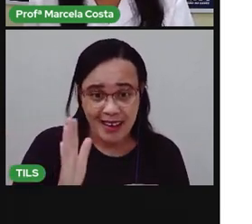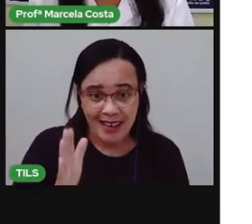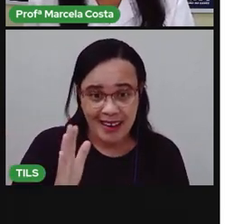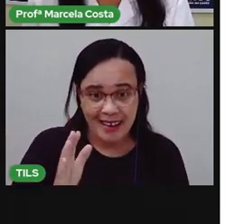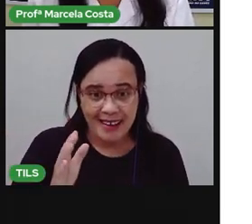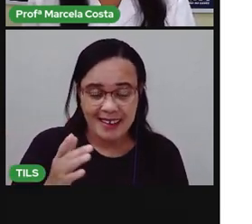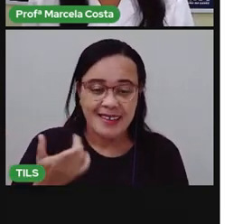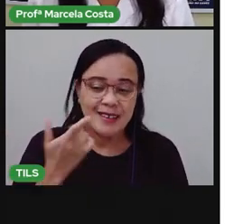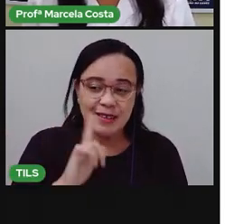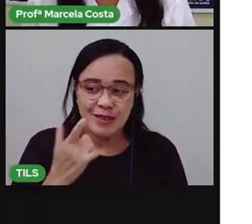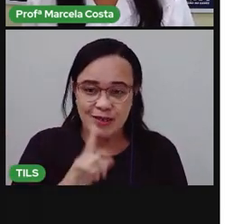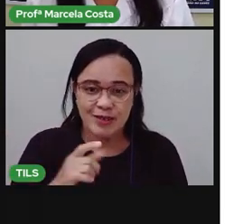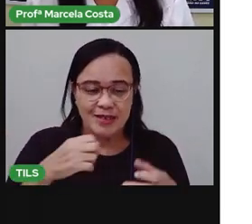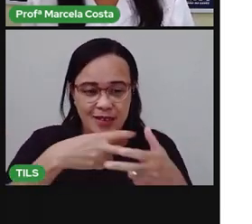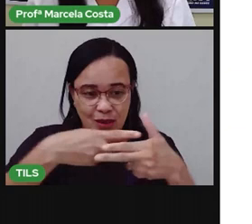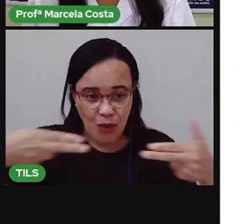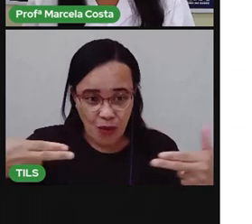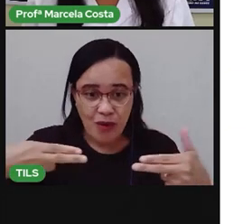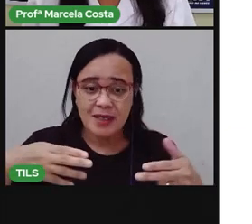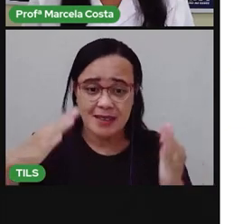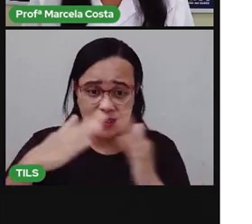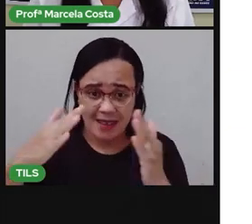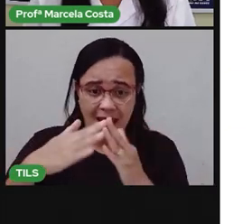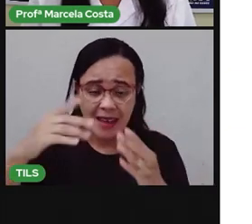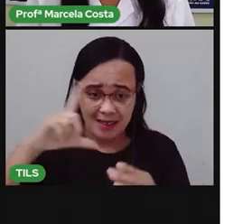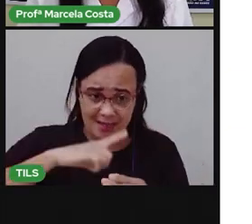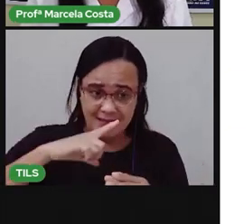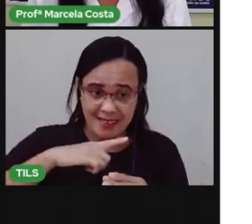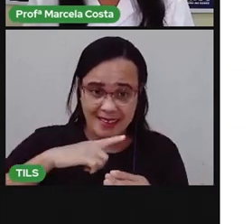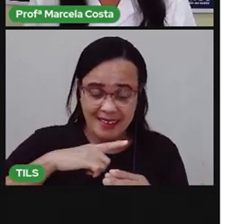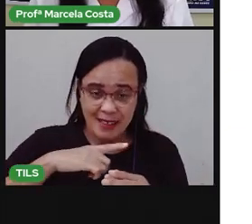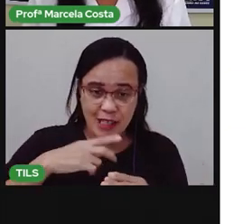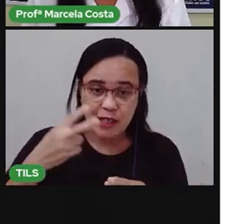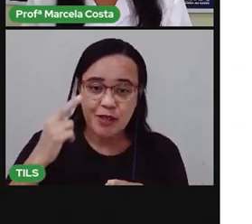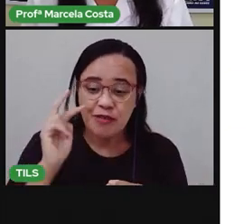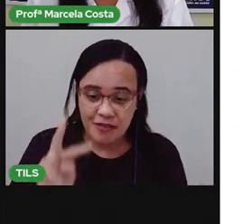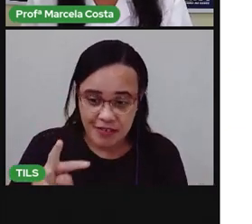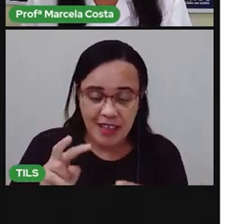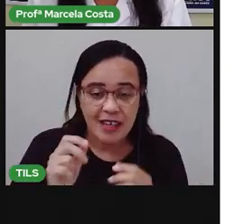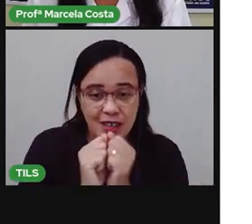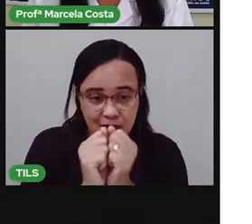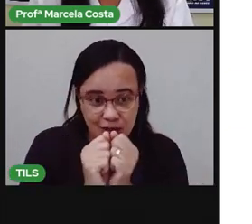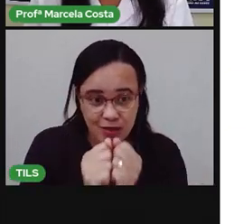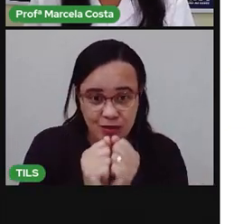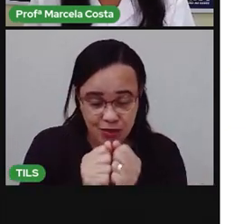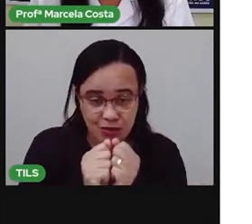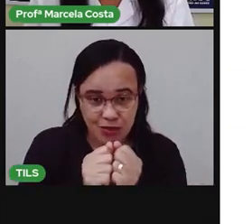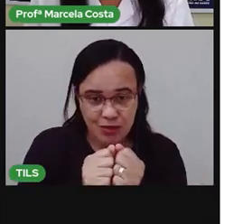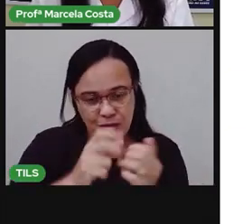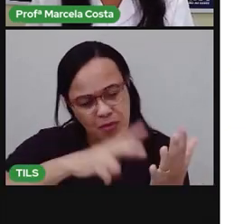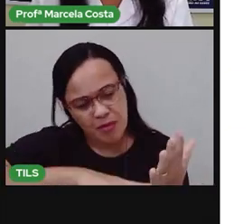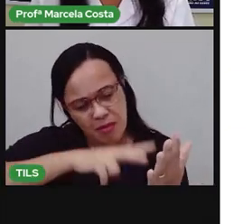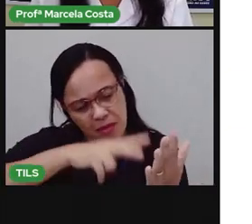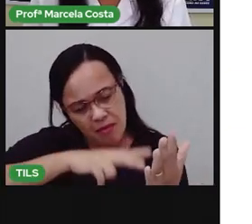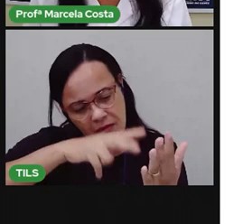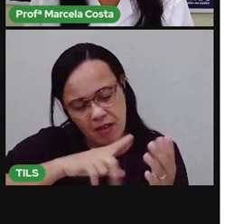conseguiu separar alguns produtos para a gente fazer análise deles aqui?